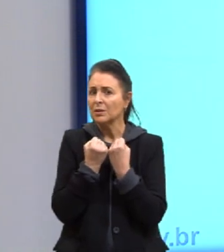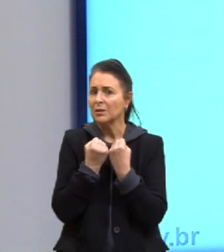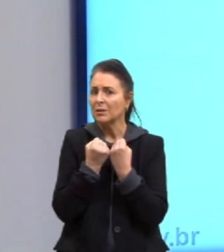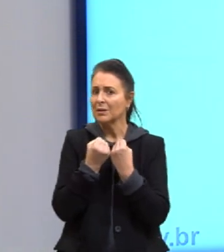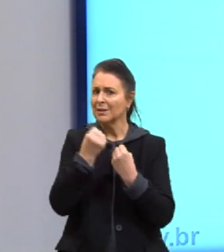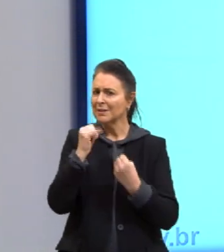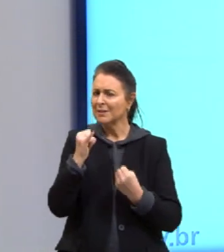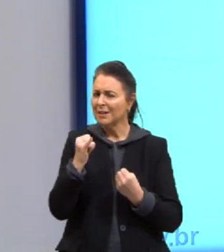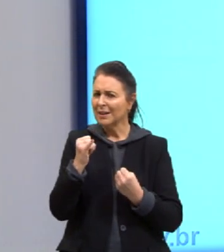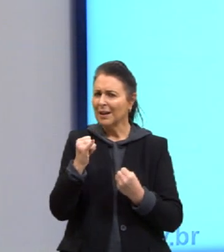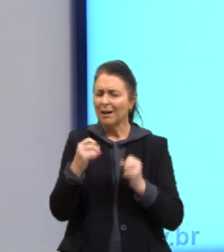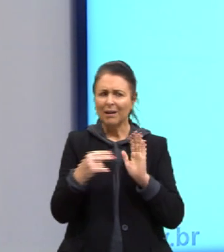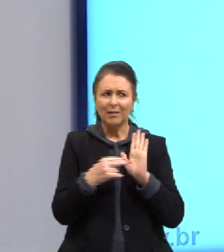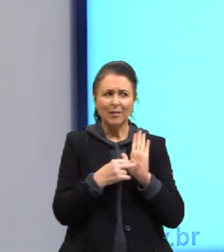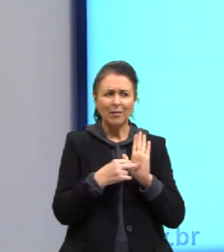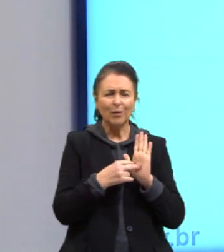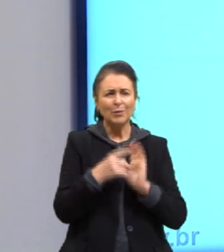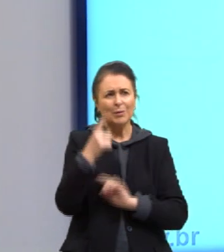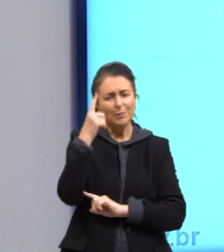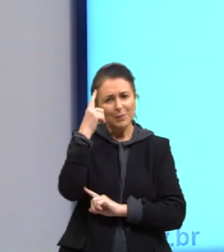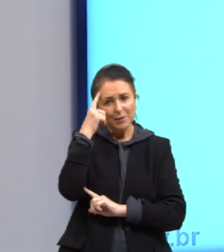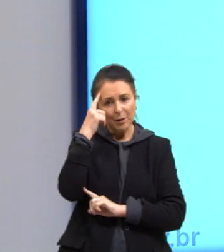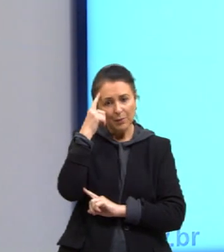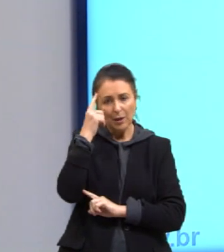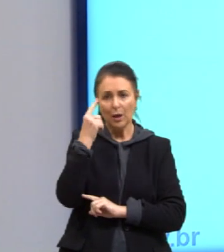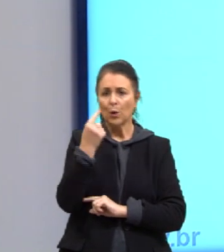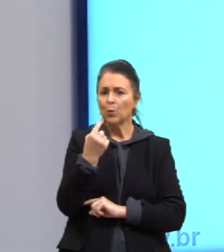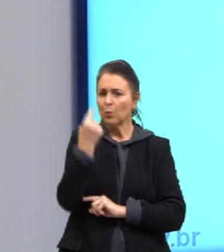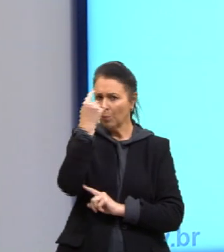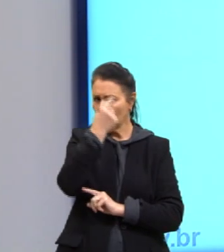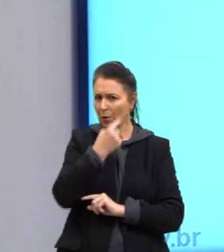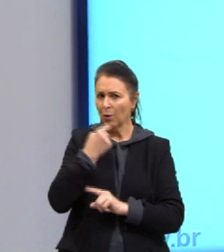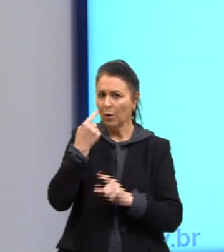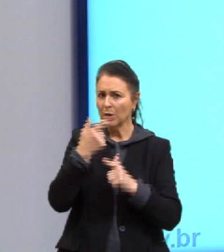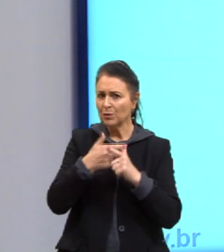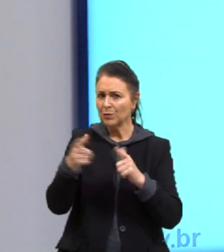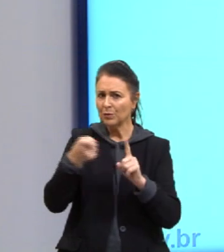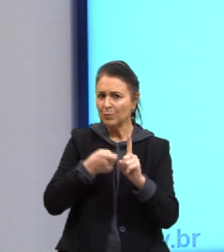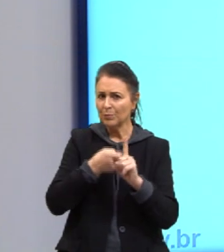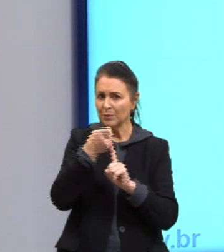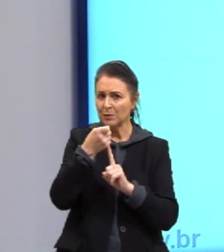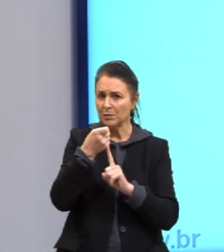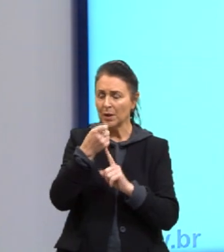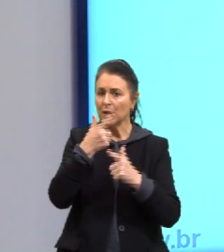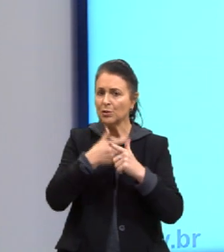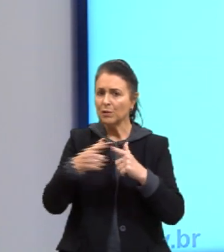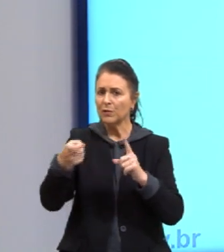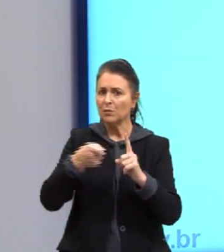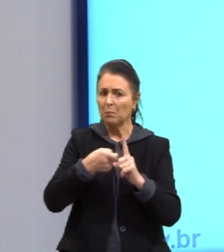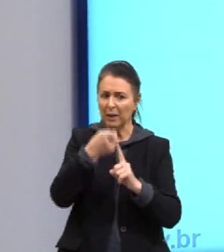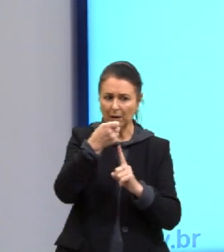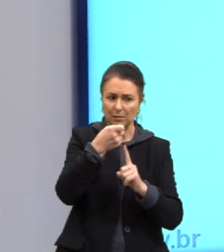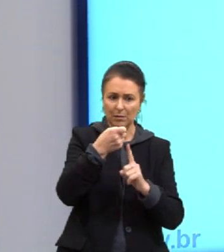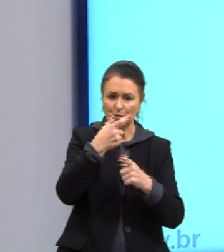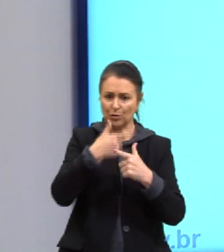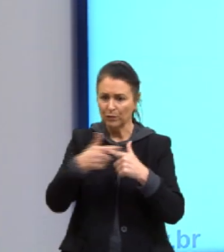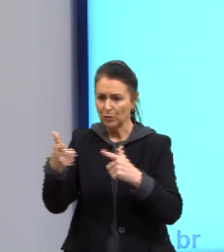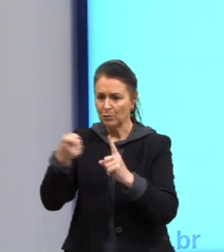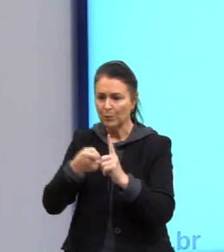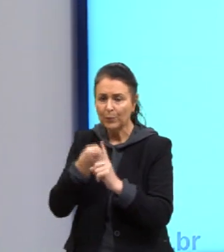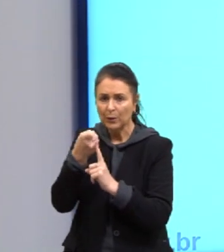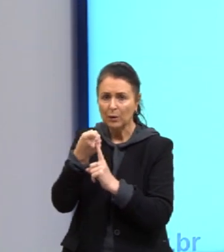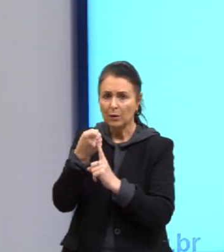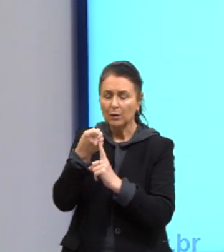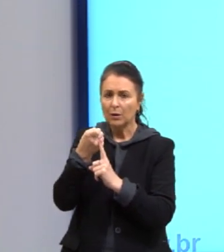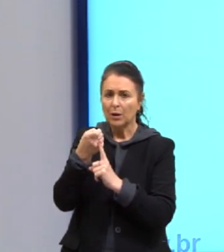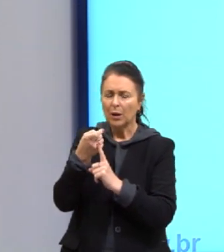bem atenção, a gente vai ver que vai ter uma hora dividido por mês. Mês também é tempo. Se a gente divide mês por mês, a gente vai ver que,